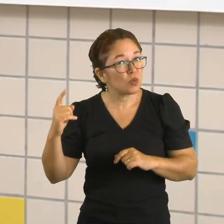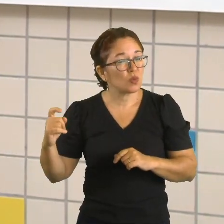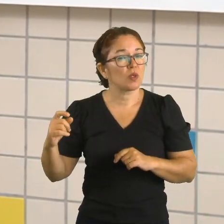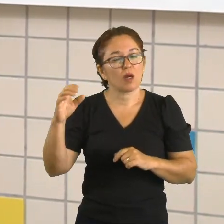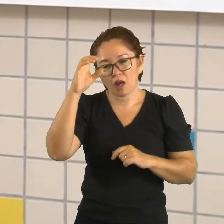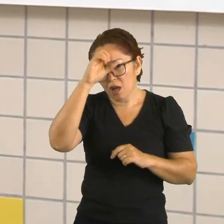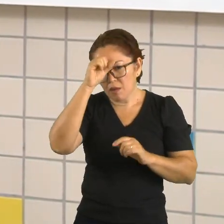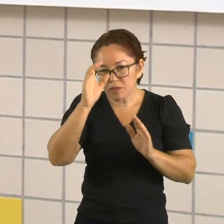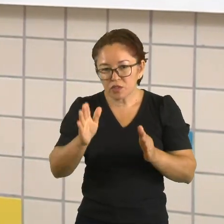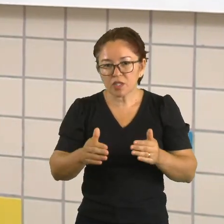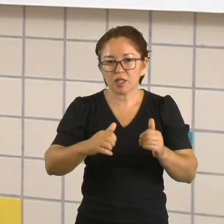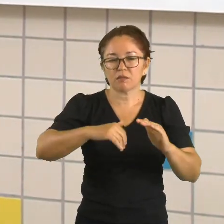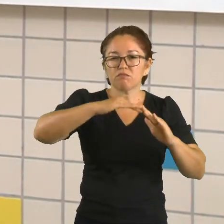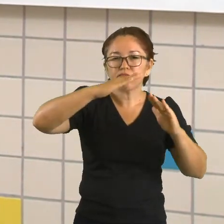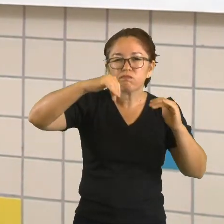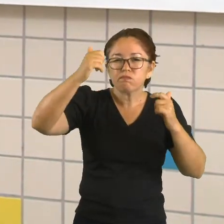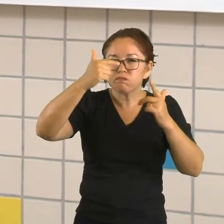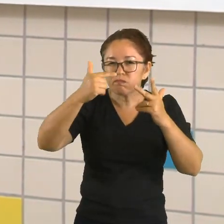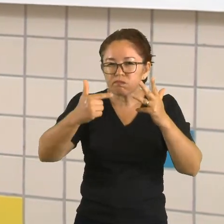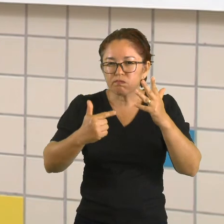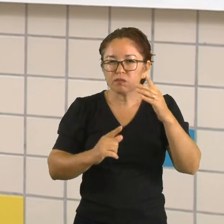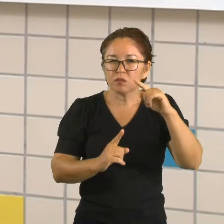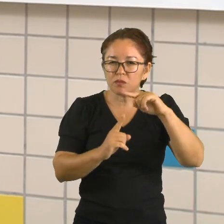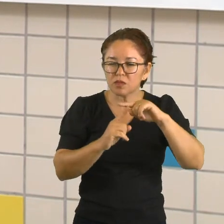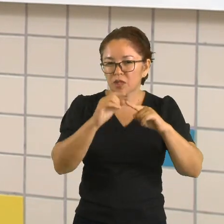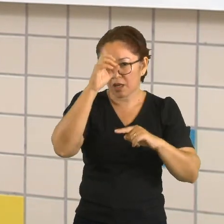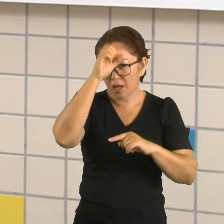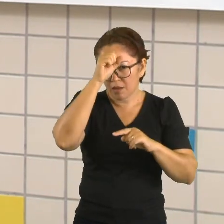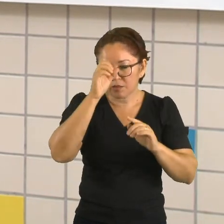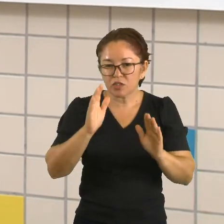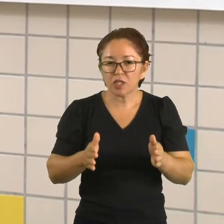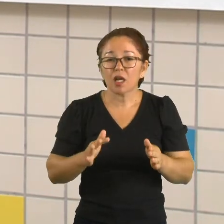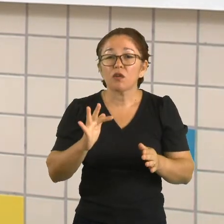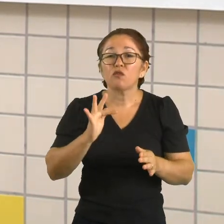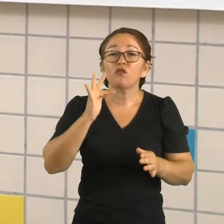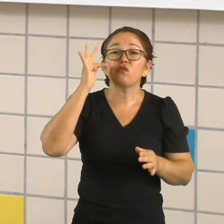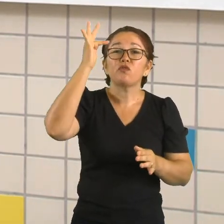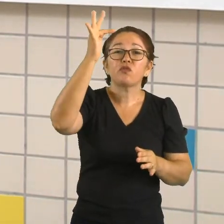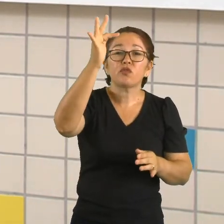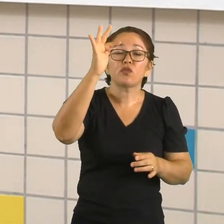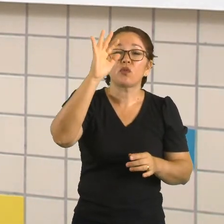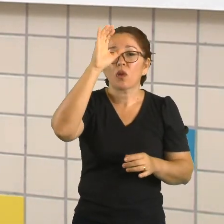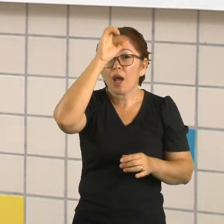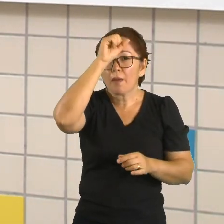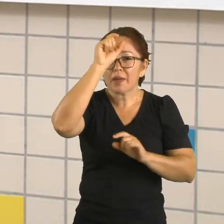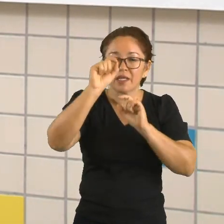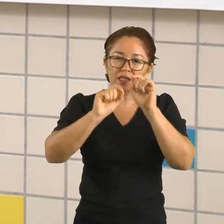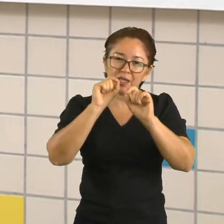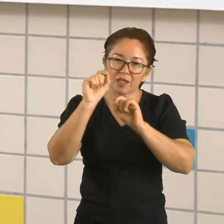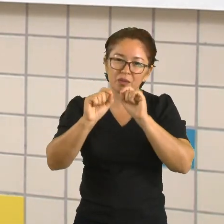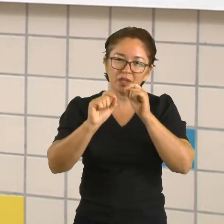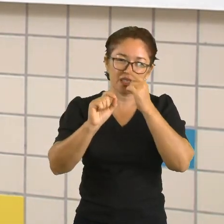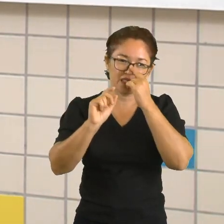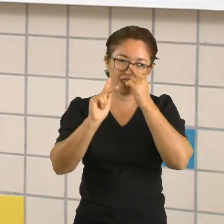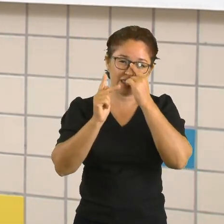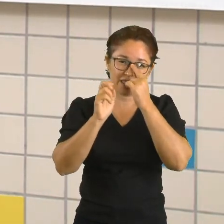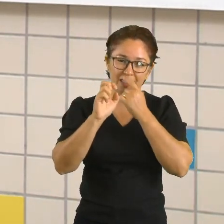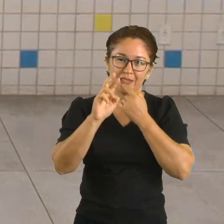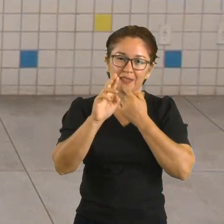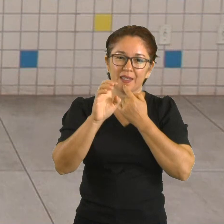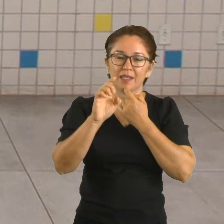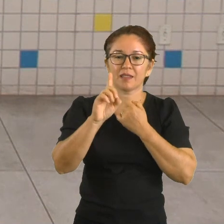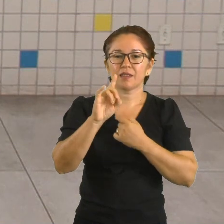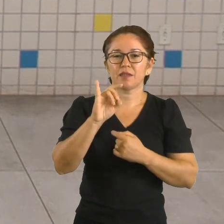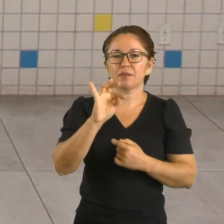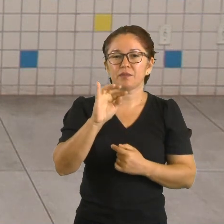da onda. E a próxima aula nós vamos falar sobre hereditariedade, tá? Não perca a próxima aula, a gente vai saber